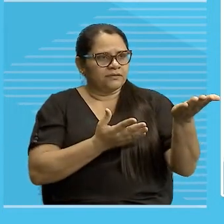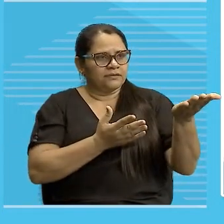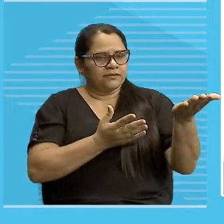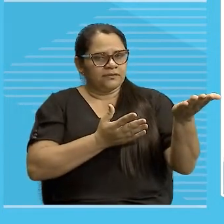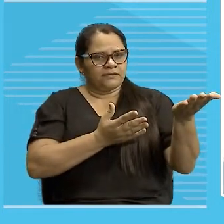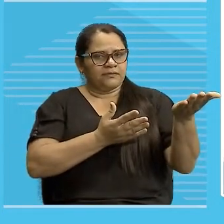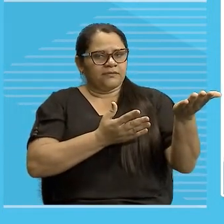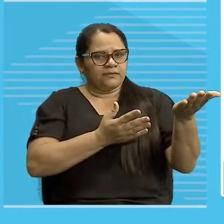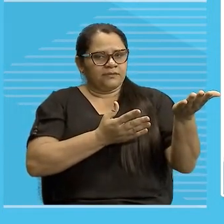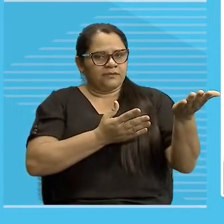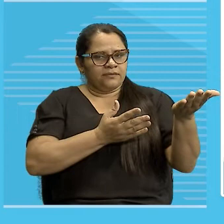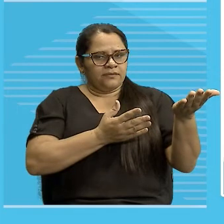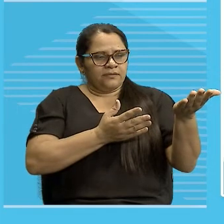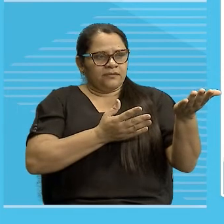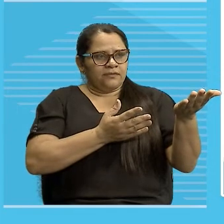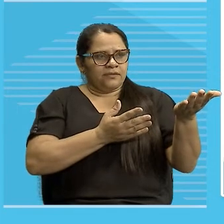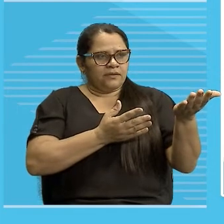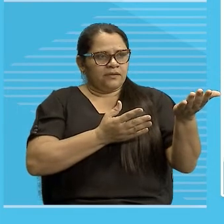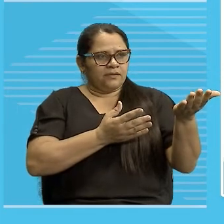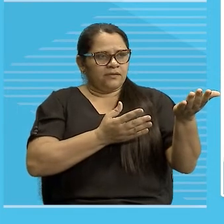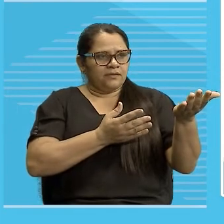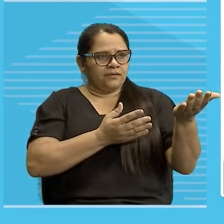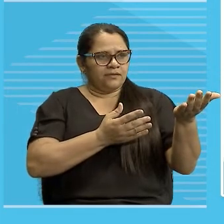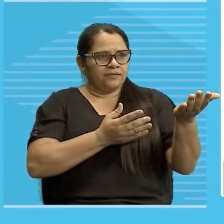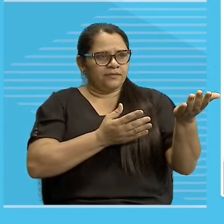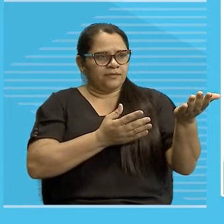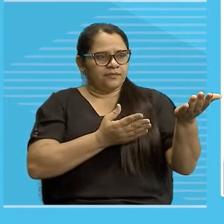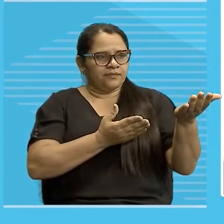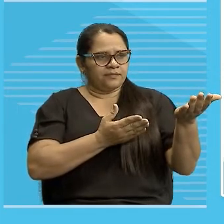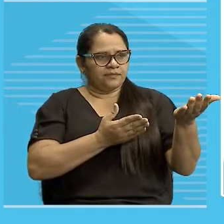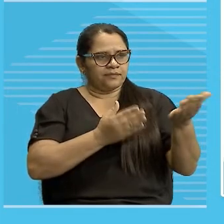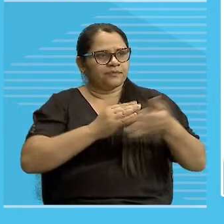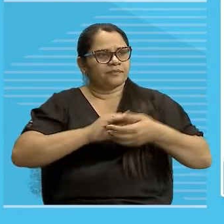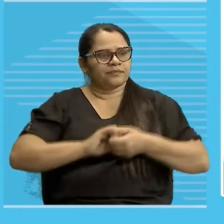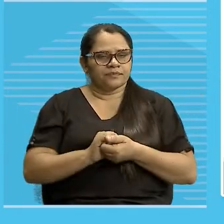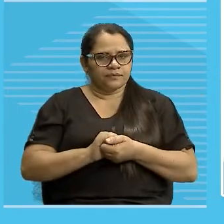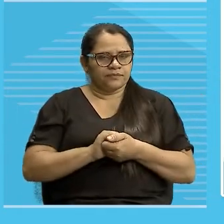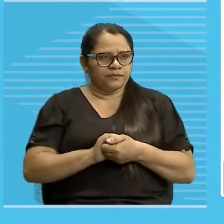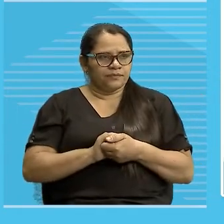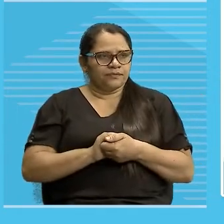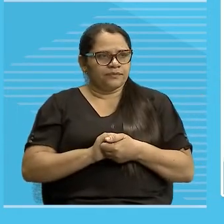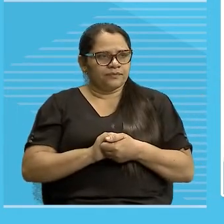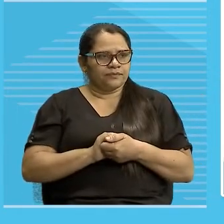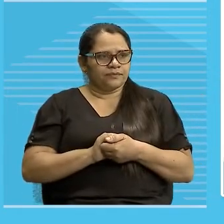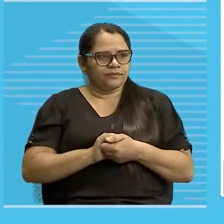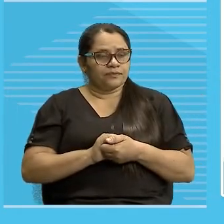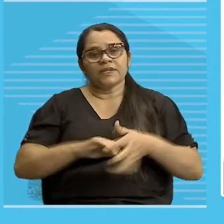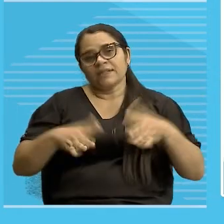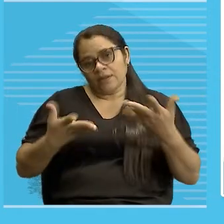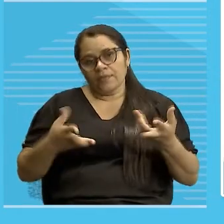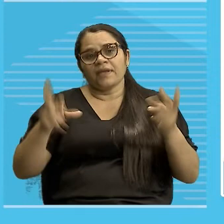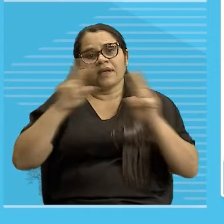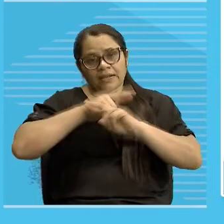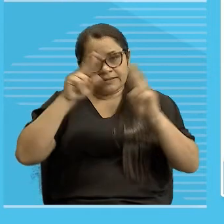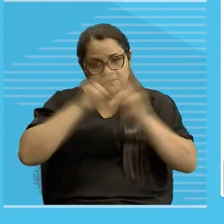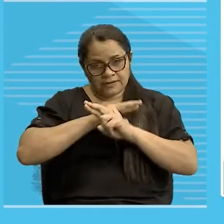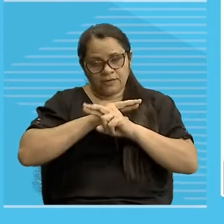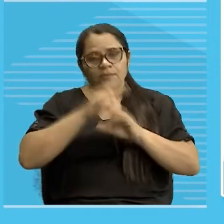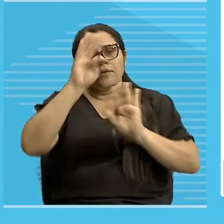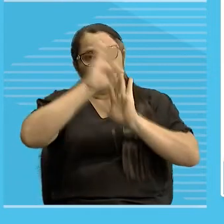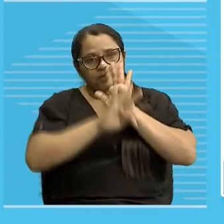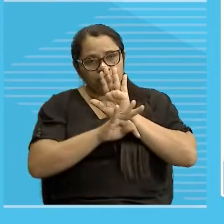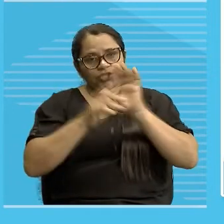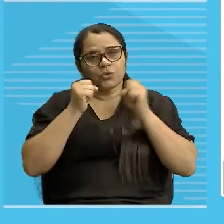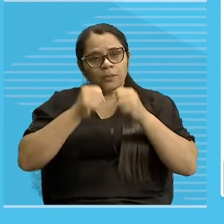Aliás, eu vou colocar dentro porque não é necessariamente dentro, vamos colocar em relação ao texto, pode